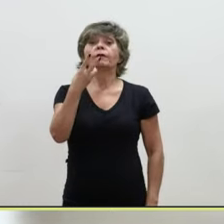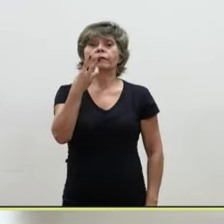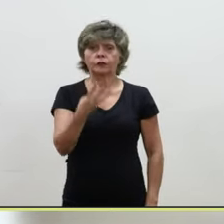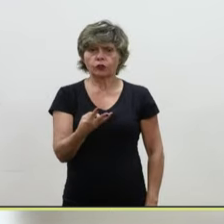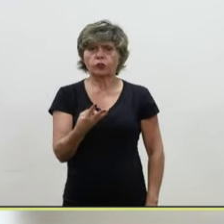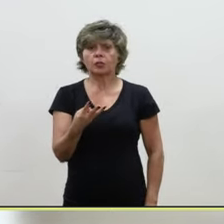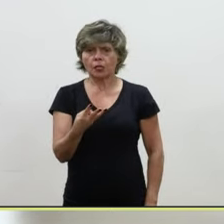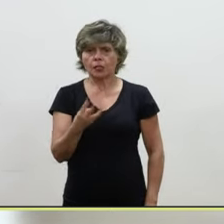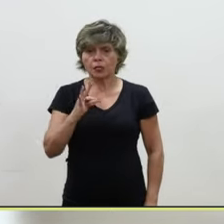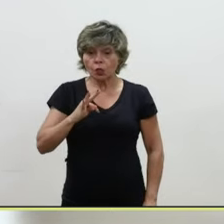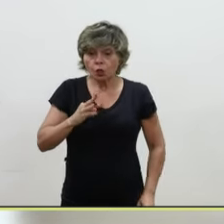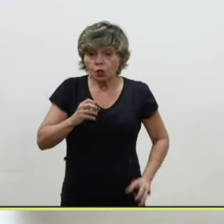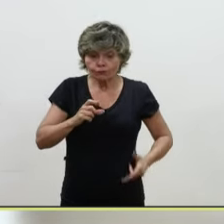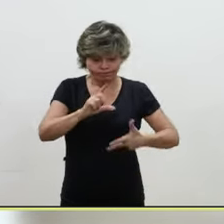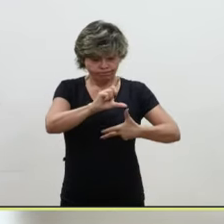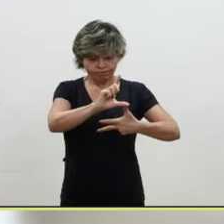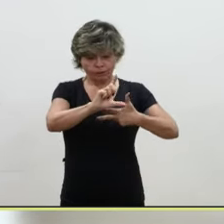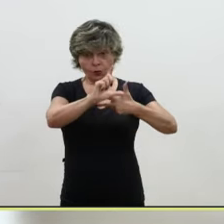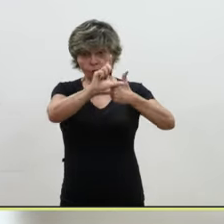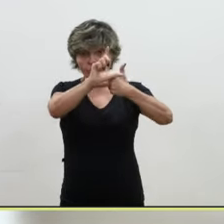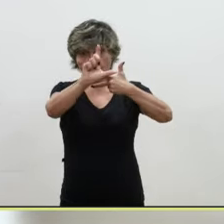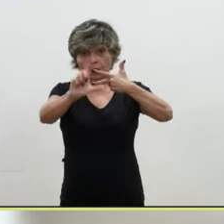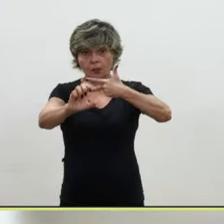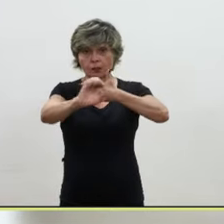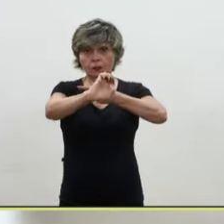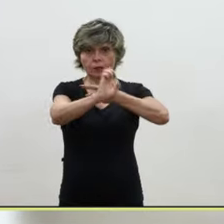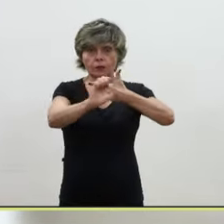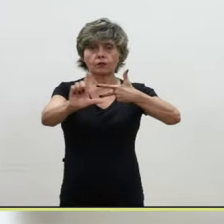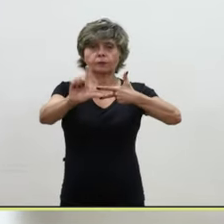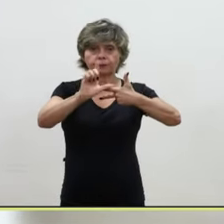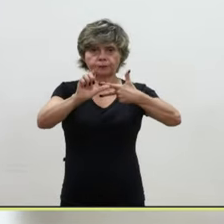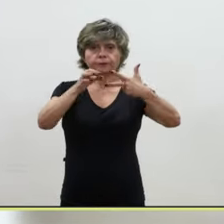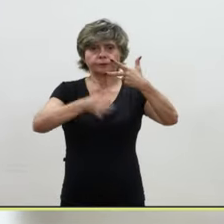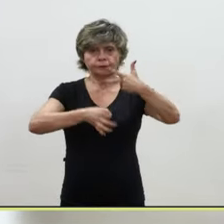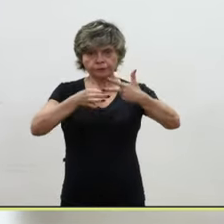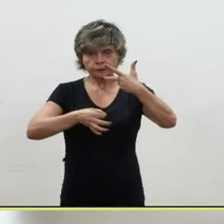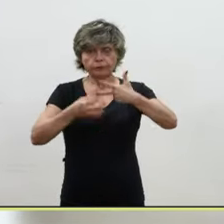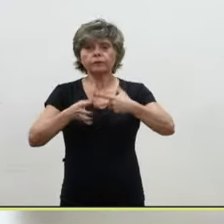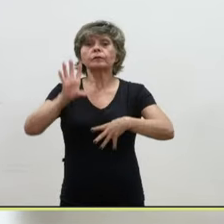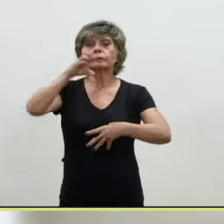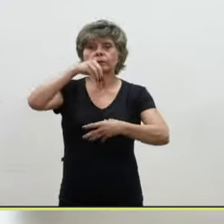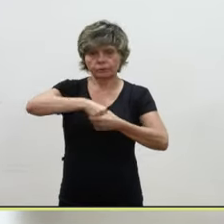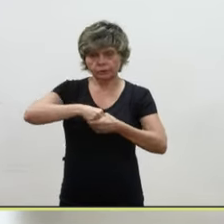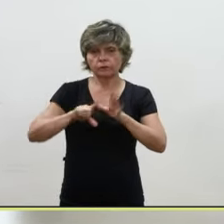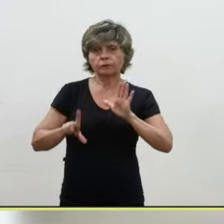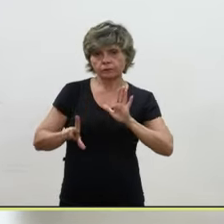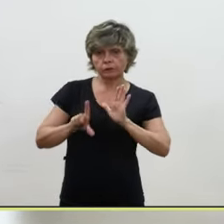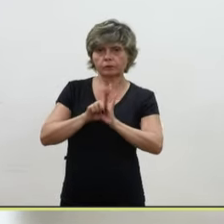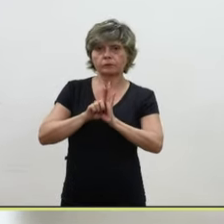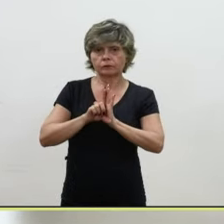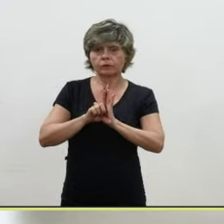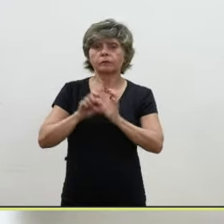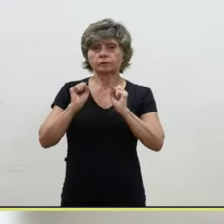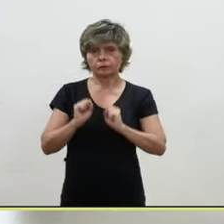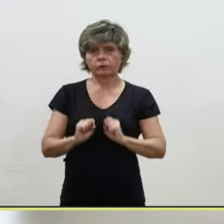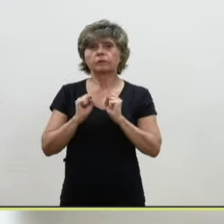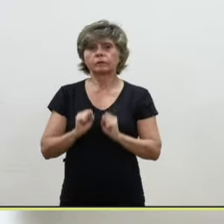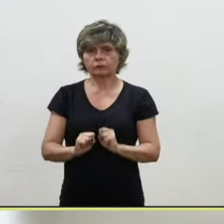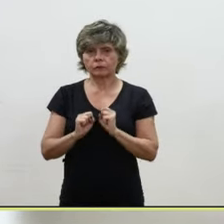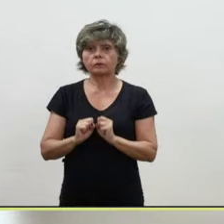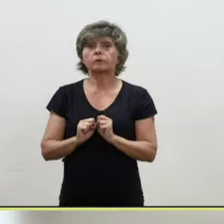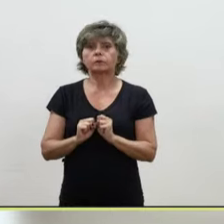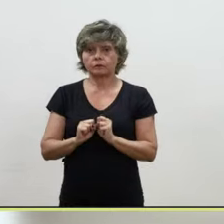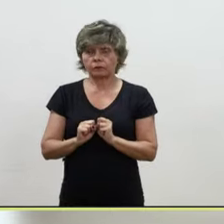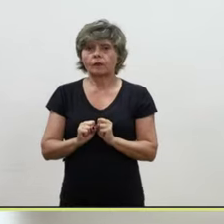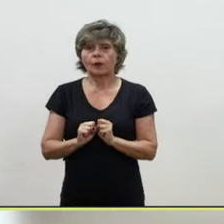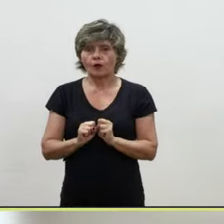e membros e servidores, né? Então, nesse caso, apesar da tecnia, né, da lei, foi o